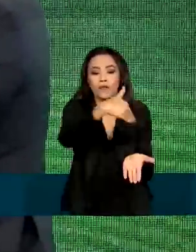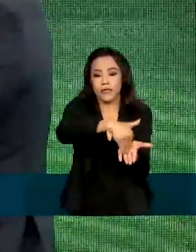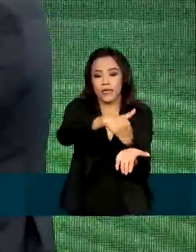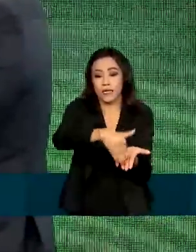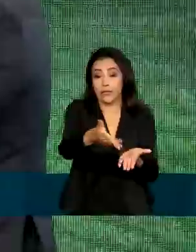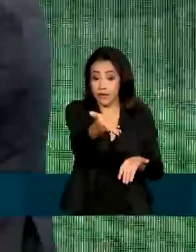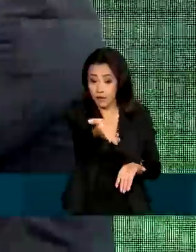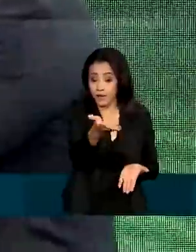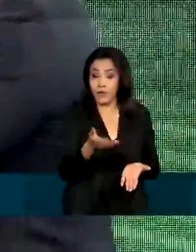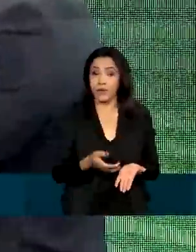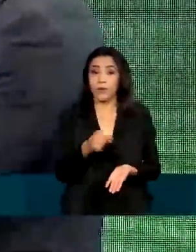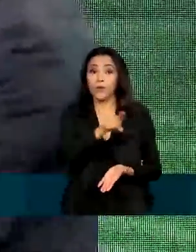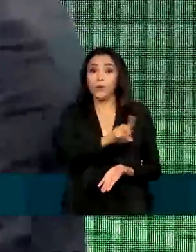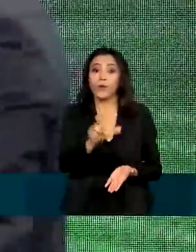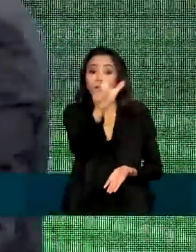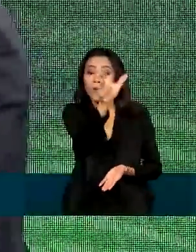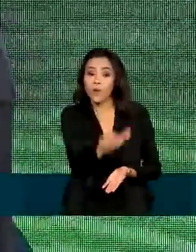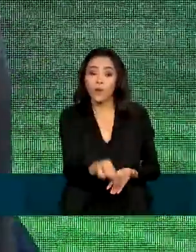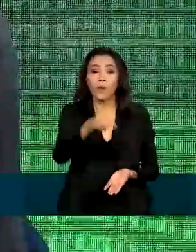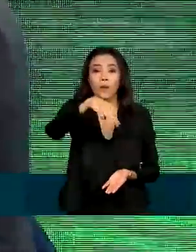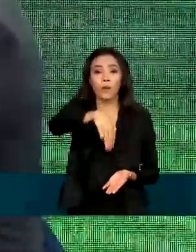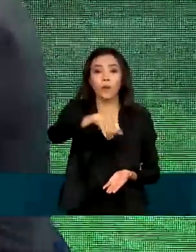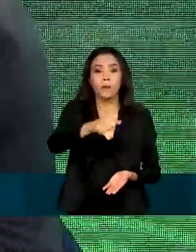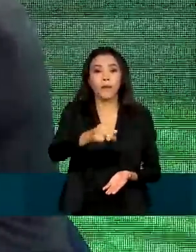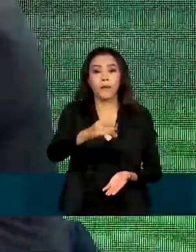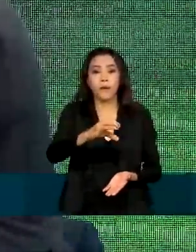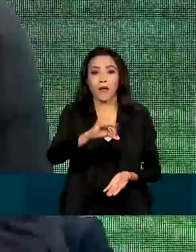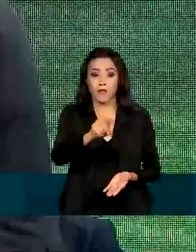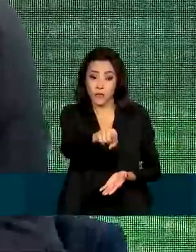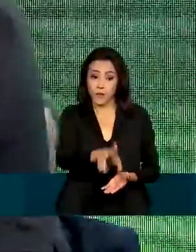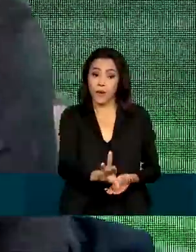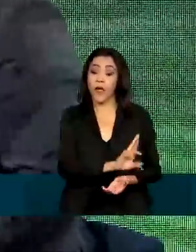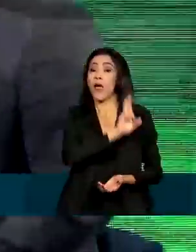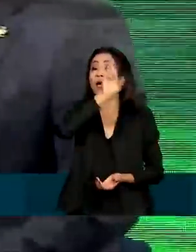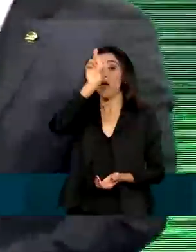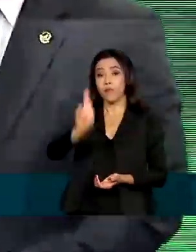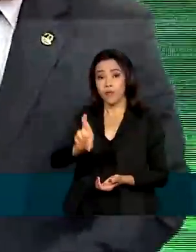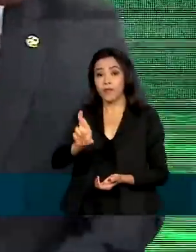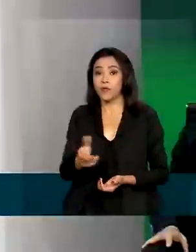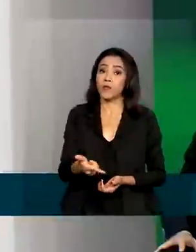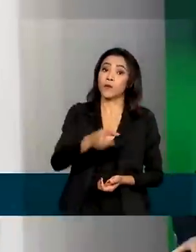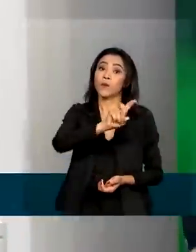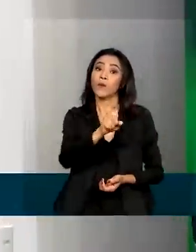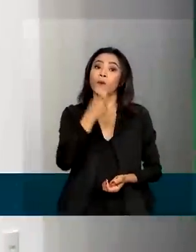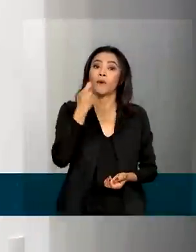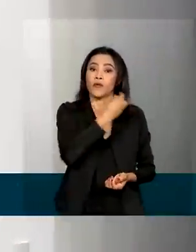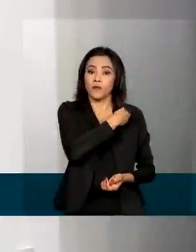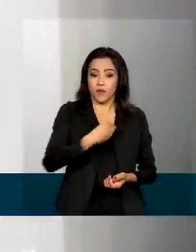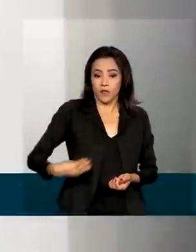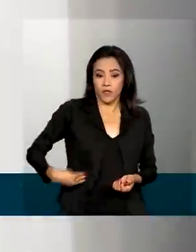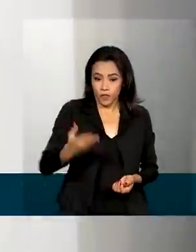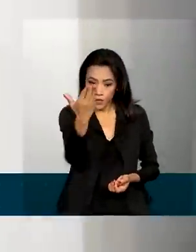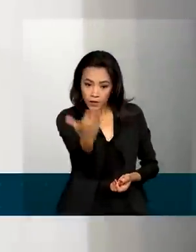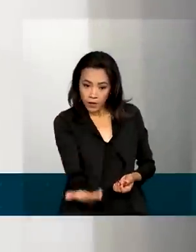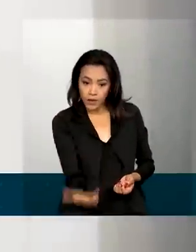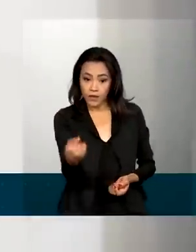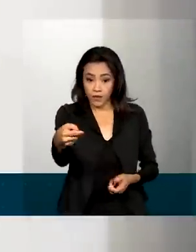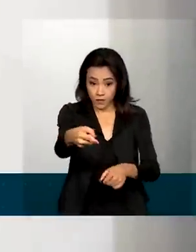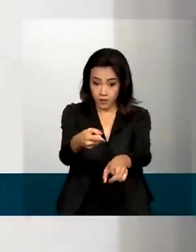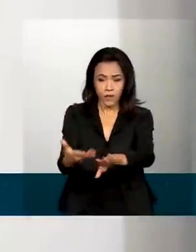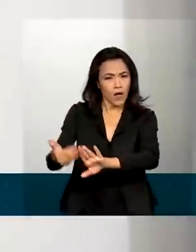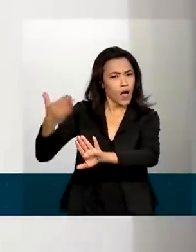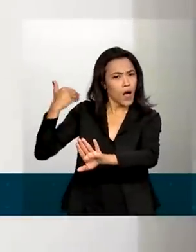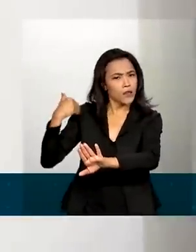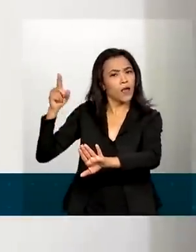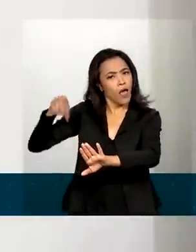Abastecimento, Márcio Elia Almeida, representando o ex-ministro Marcos Montes. Carlos Fávaro, que até então ocupava o